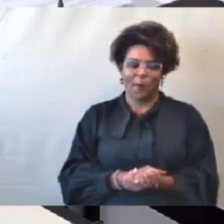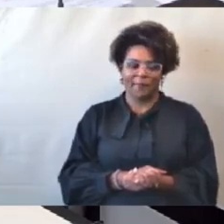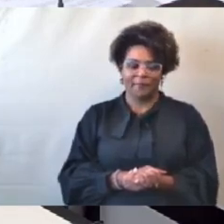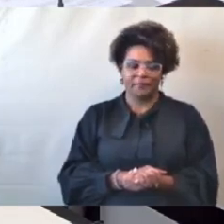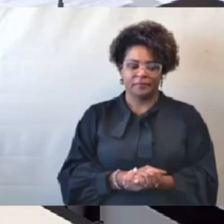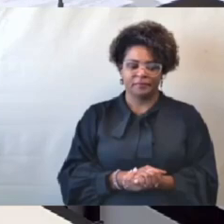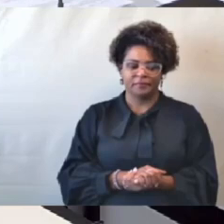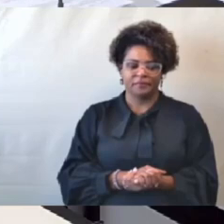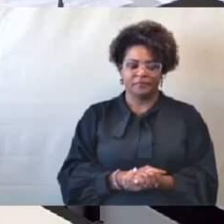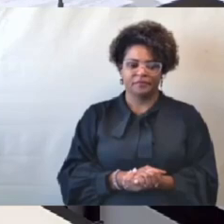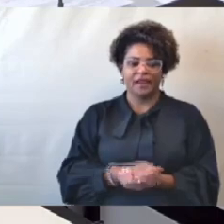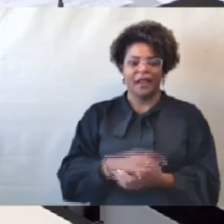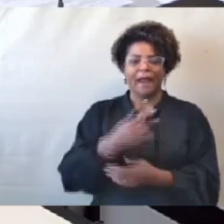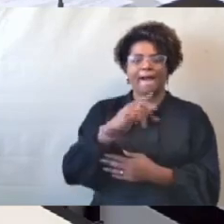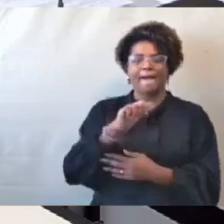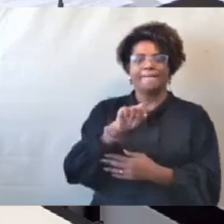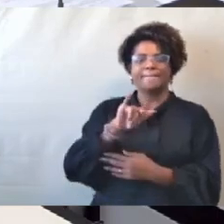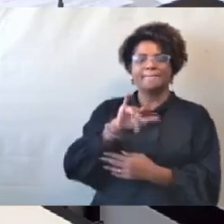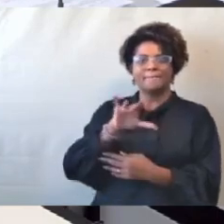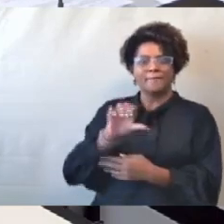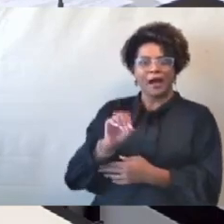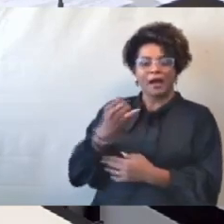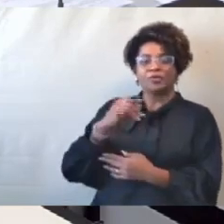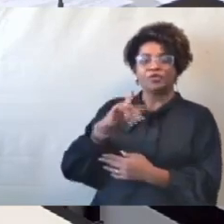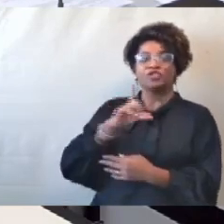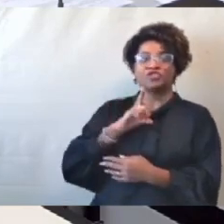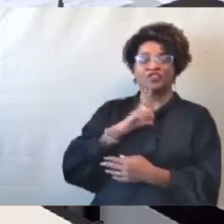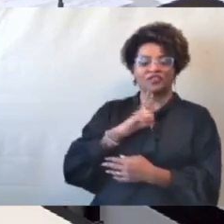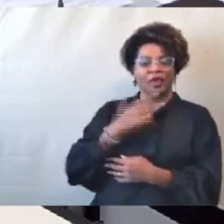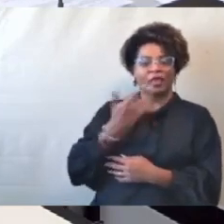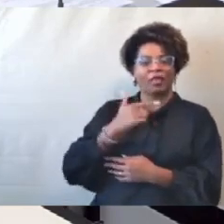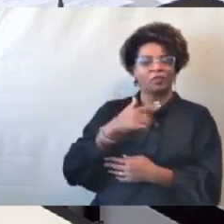Seu Pabllo, se o senhor estivesse em áudio, pode escrever no chat, por favor.